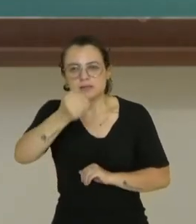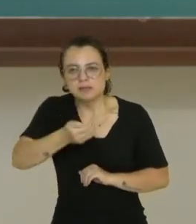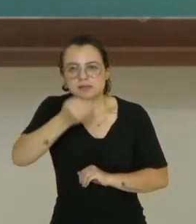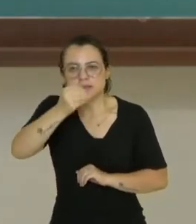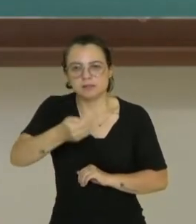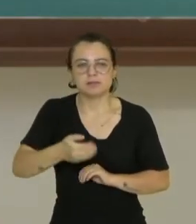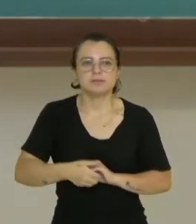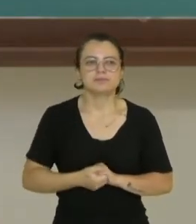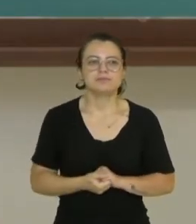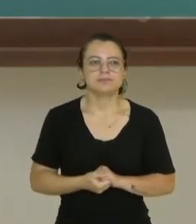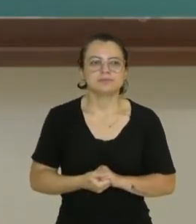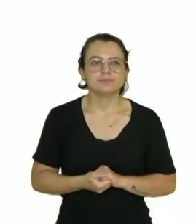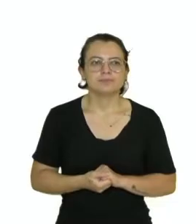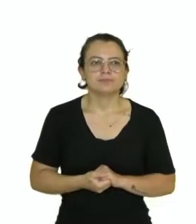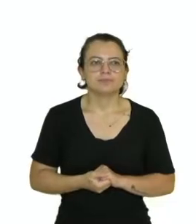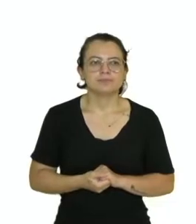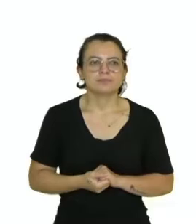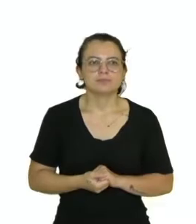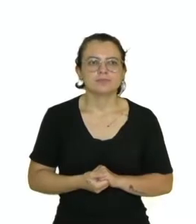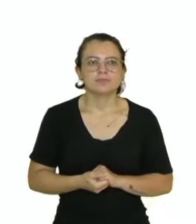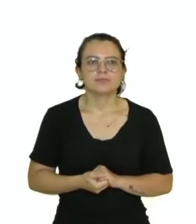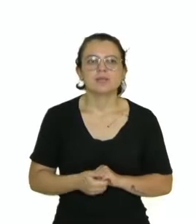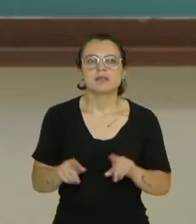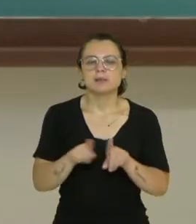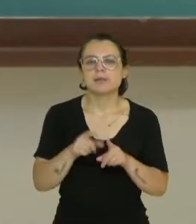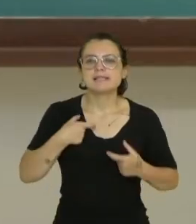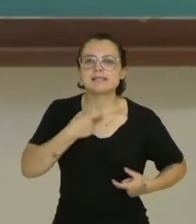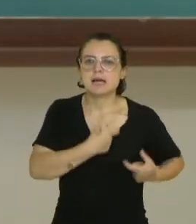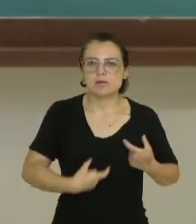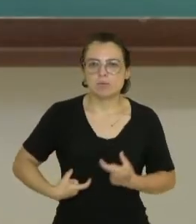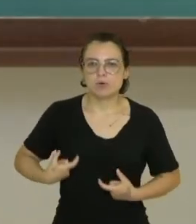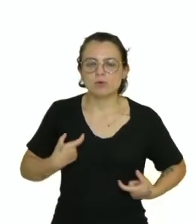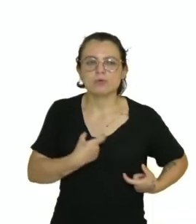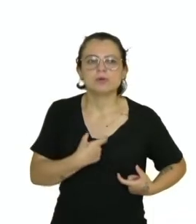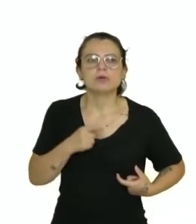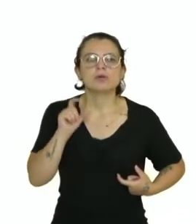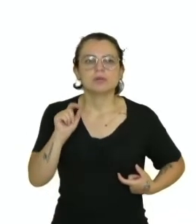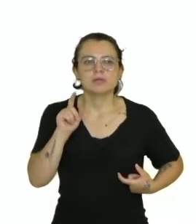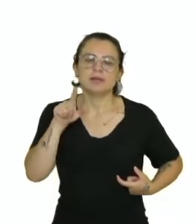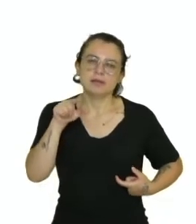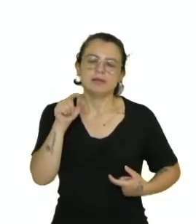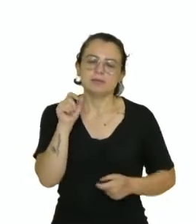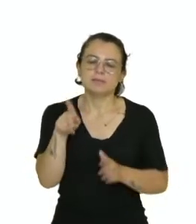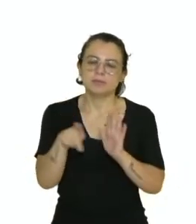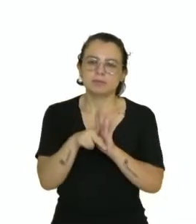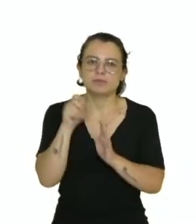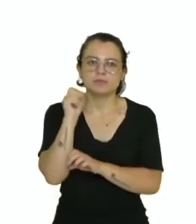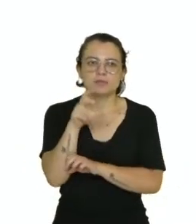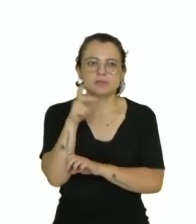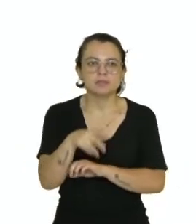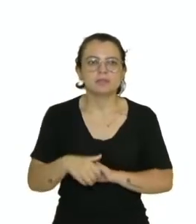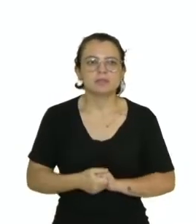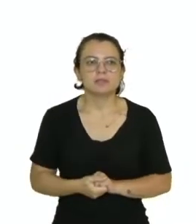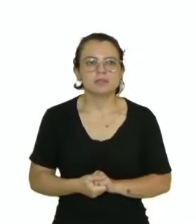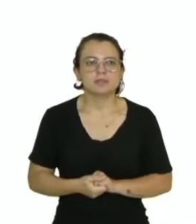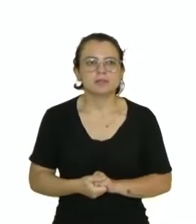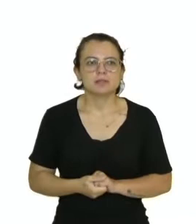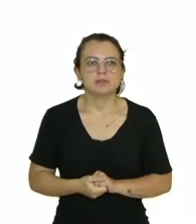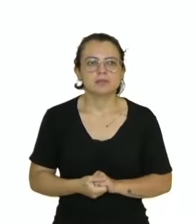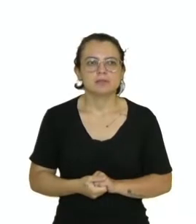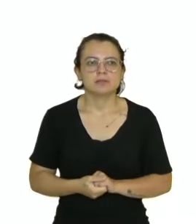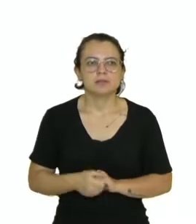verduras e legumes, ok? O sarampo também pode ser considerado uma virose, né? Causada pelo vírus Measlis